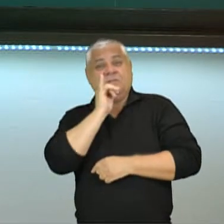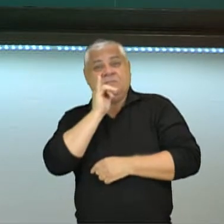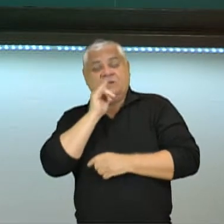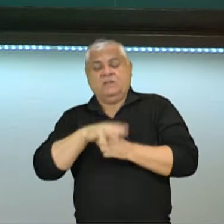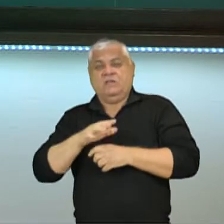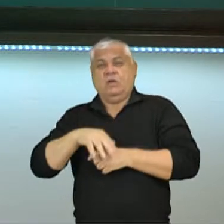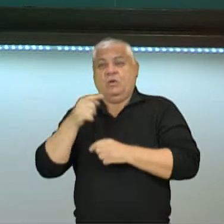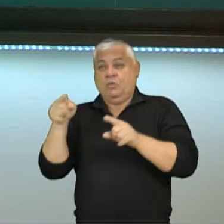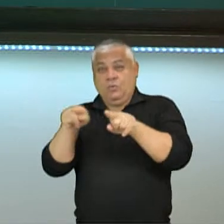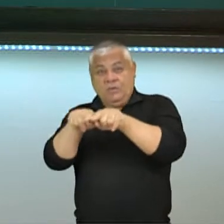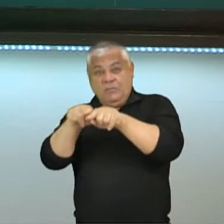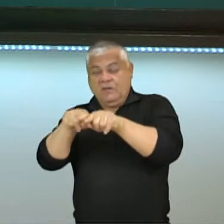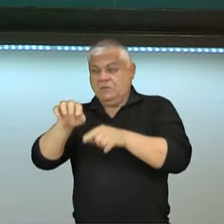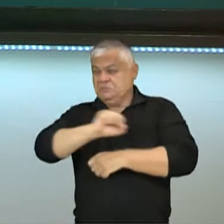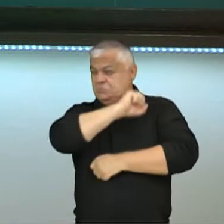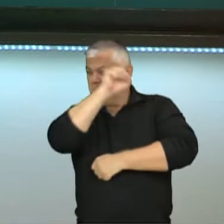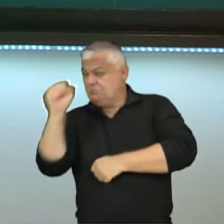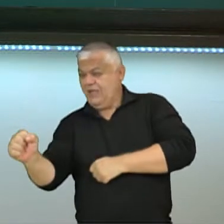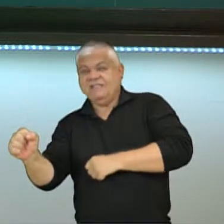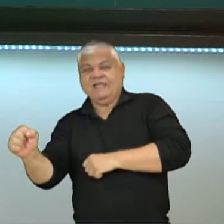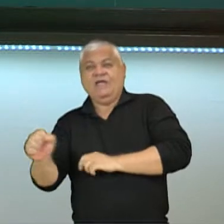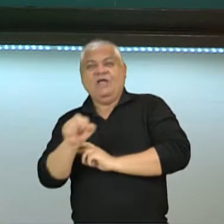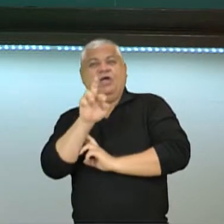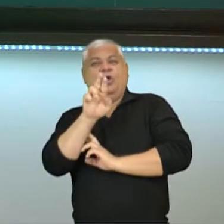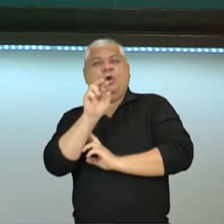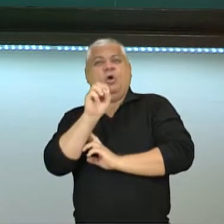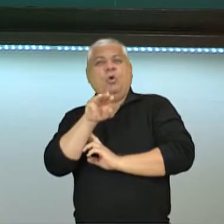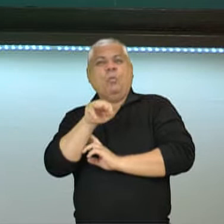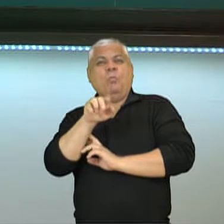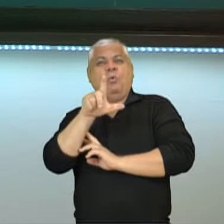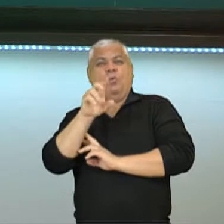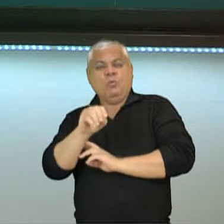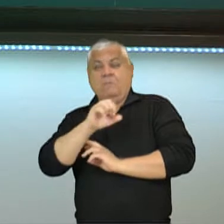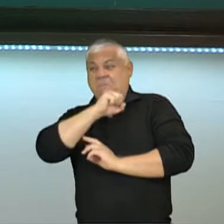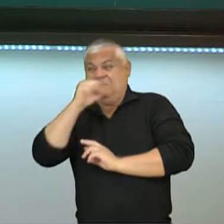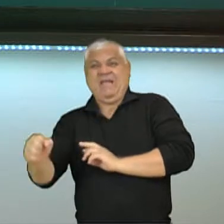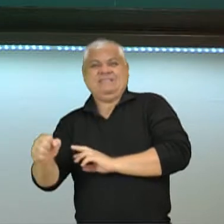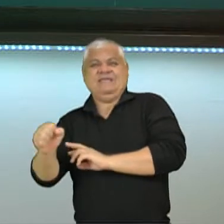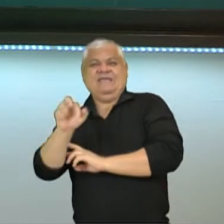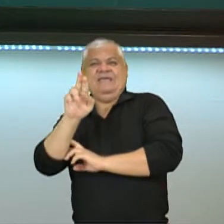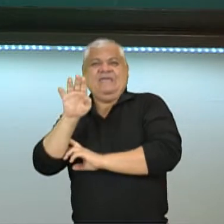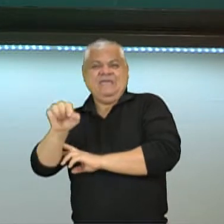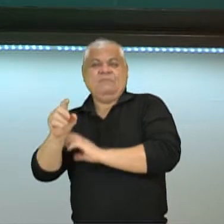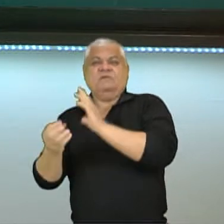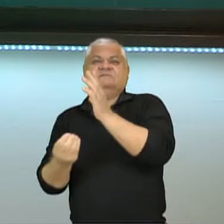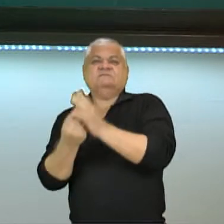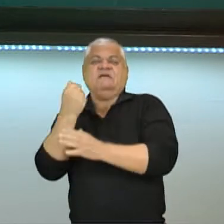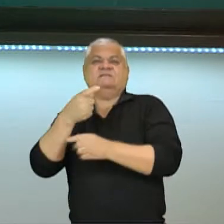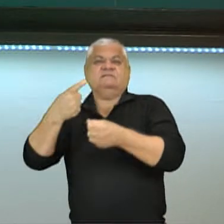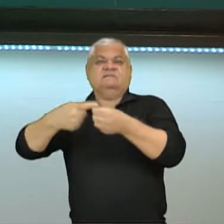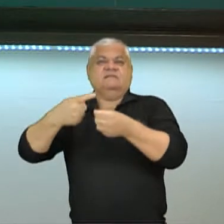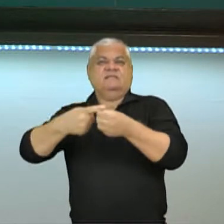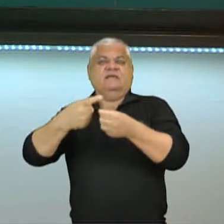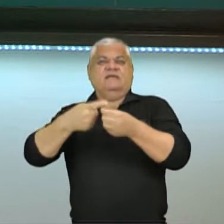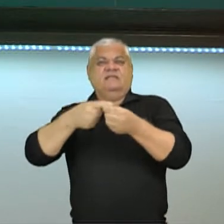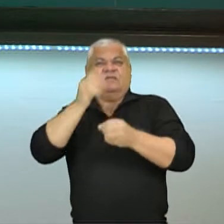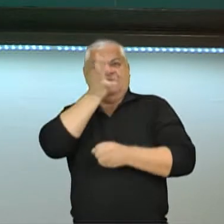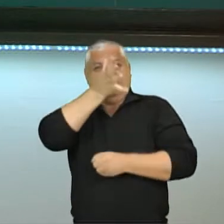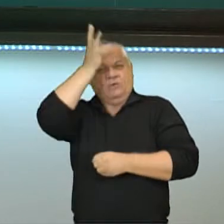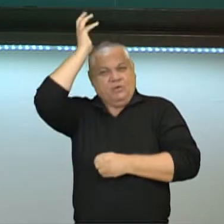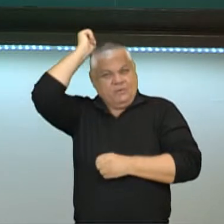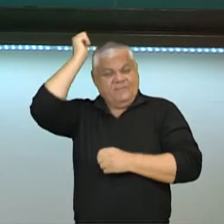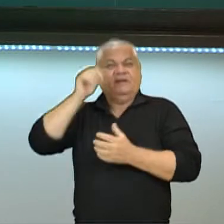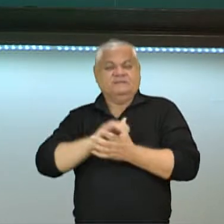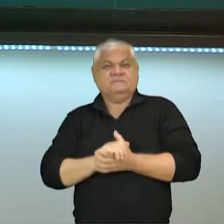mata Rêmulo e funda Roma. Então, Roma já nasce com aquele ímpeto de serem filhos de Marte, já tem aquela coisa muito, vamos